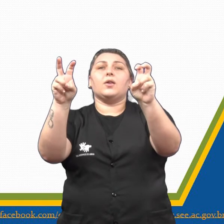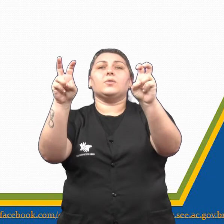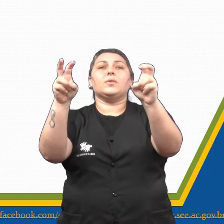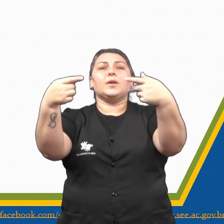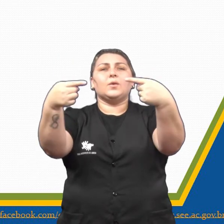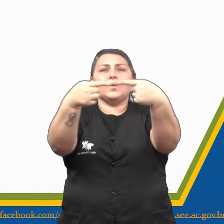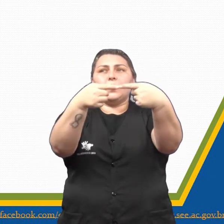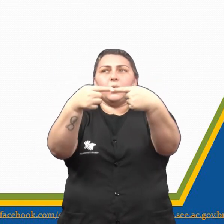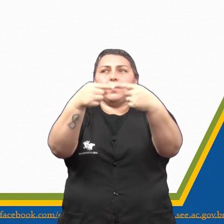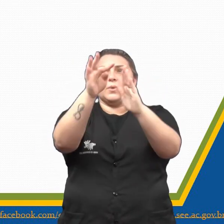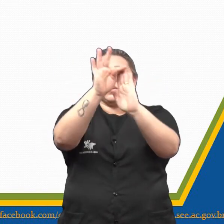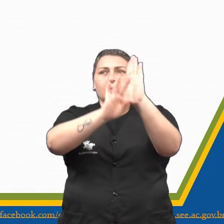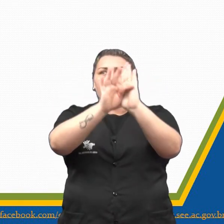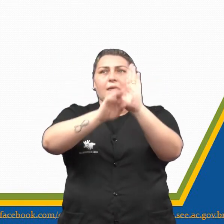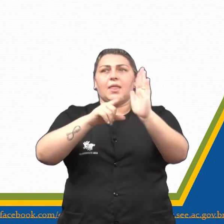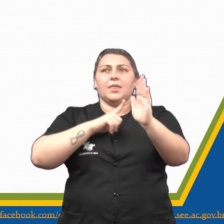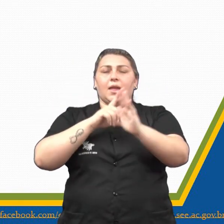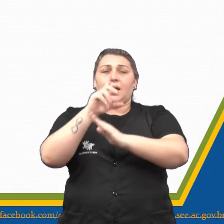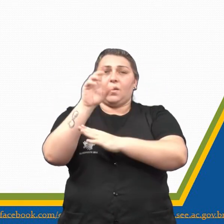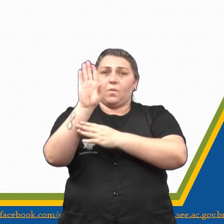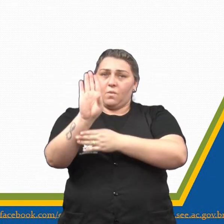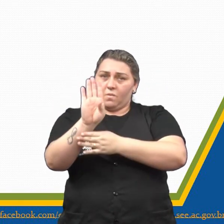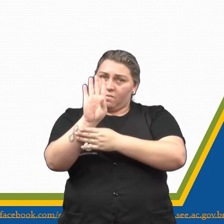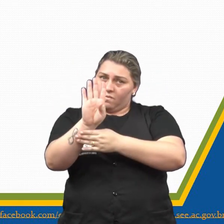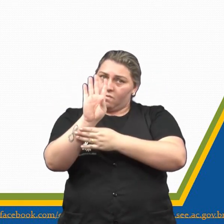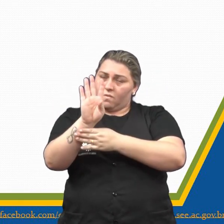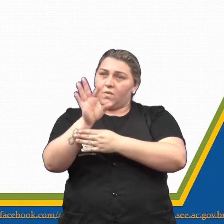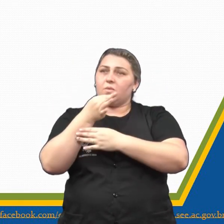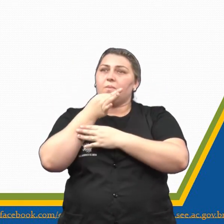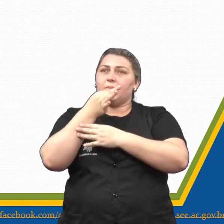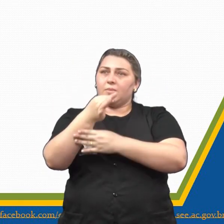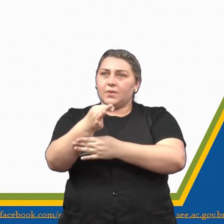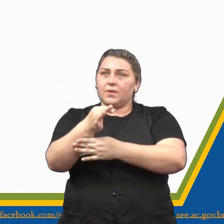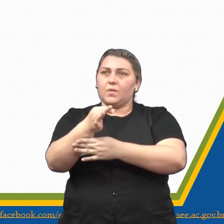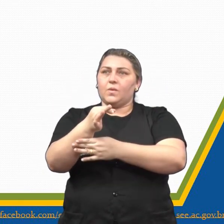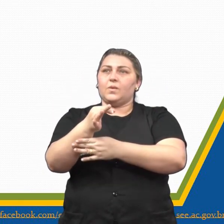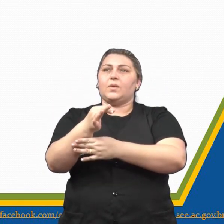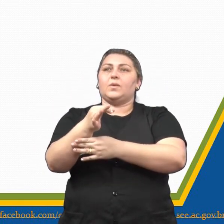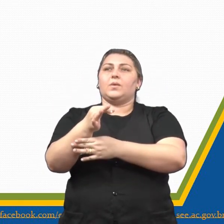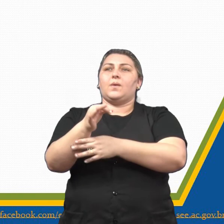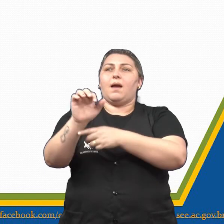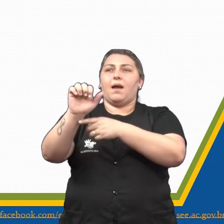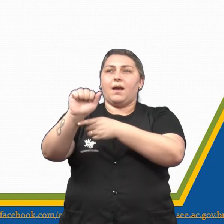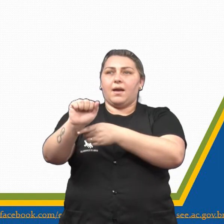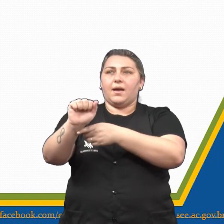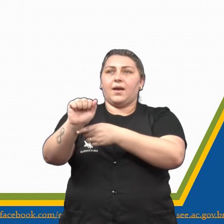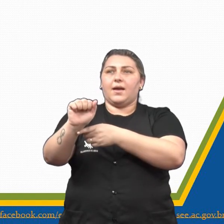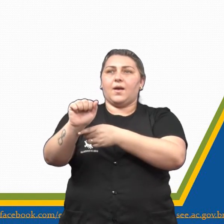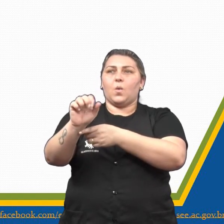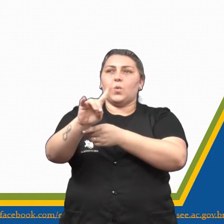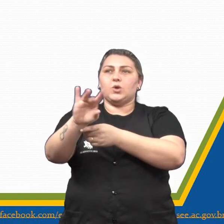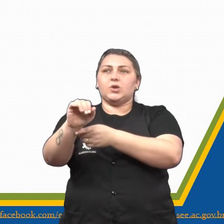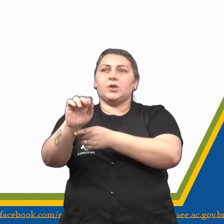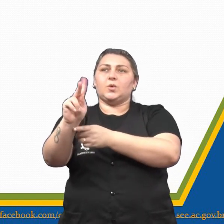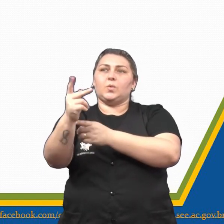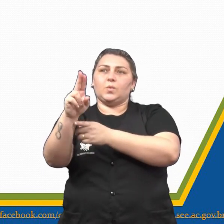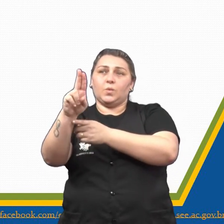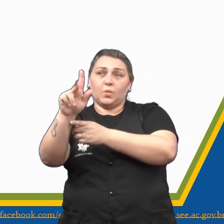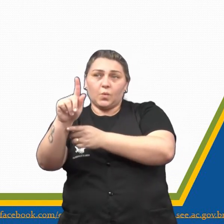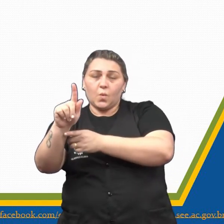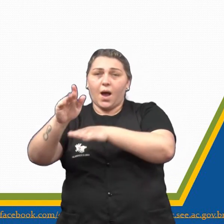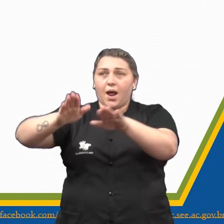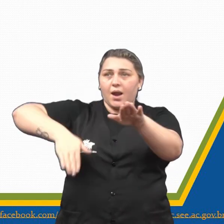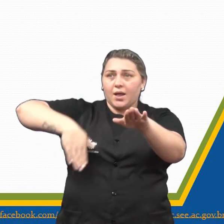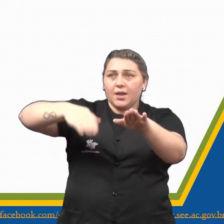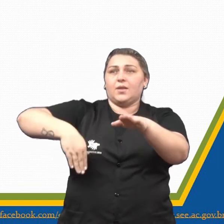para o texto? Aí eu tenho mais quatro opções. O dia de Hugo. B. A natação. Hugo e a piscina.